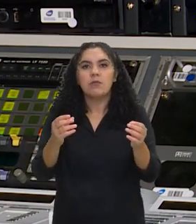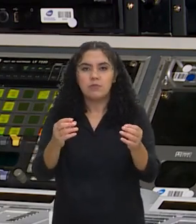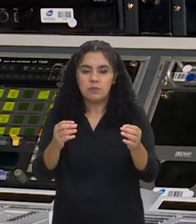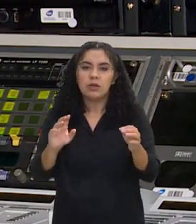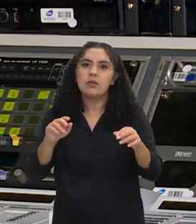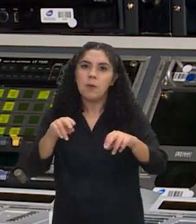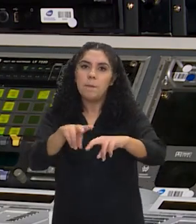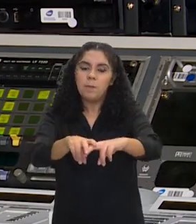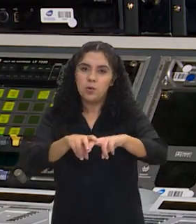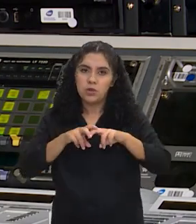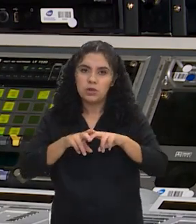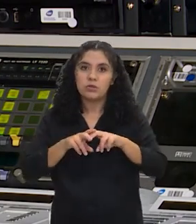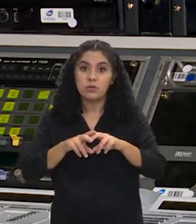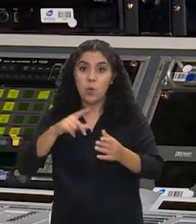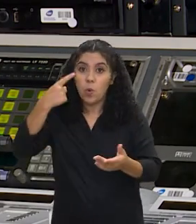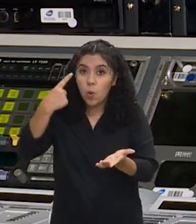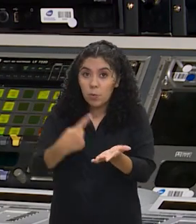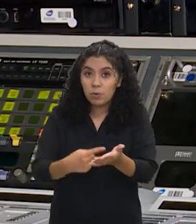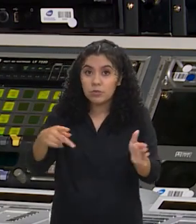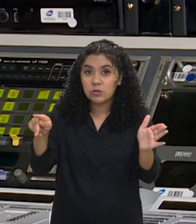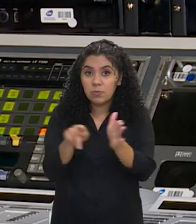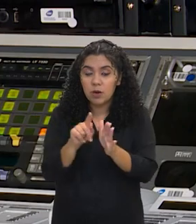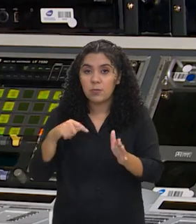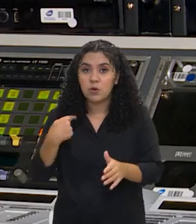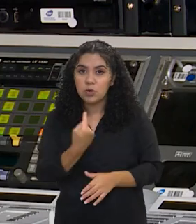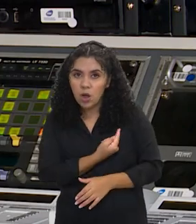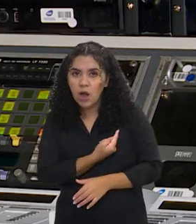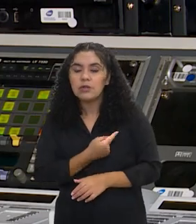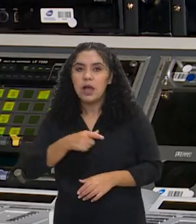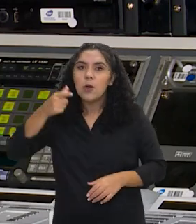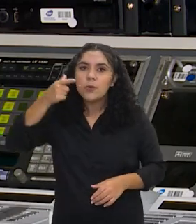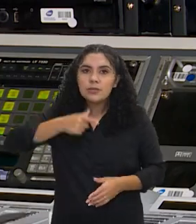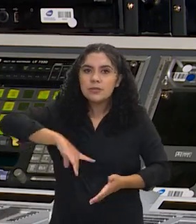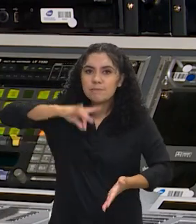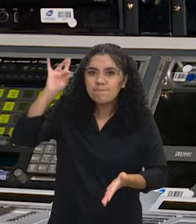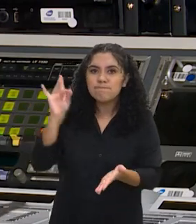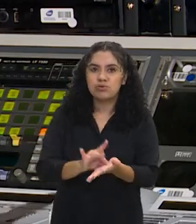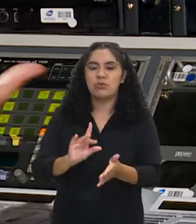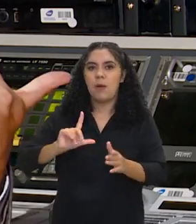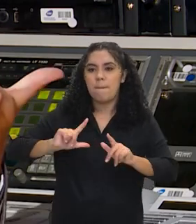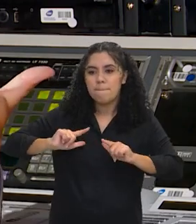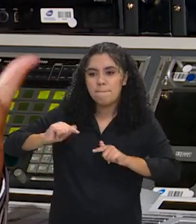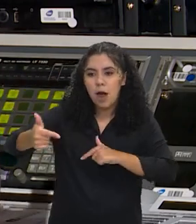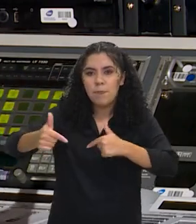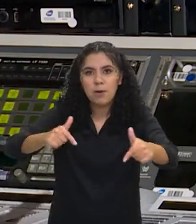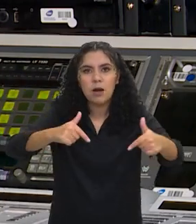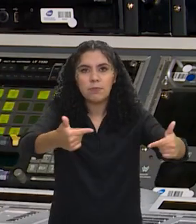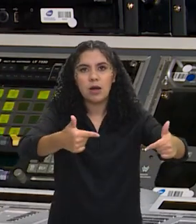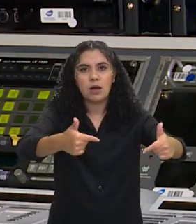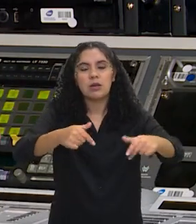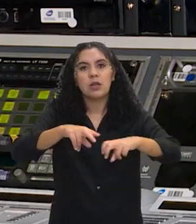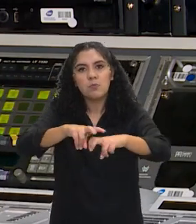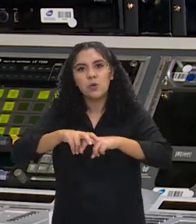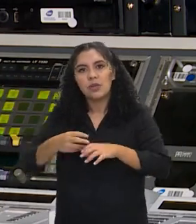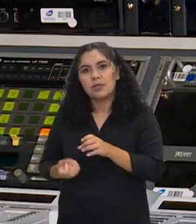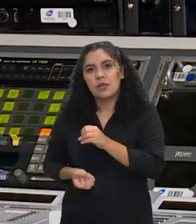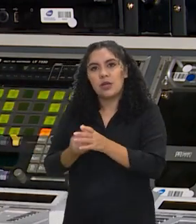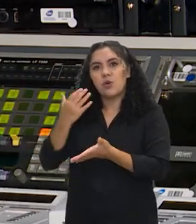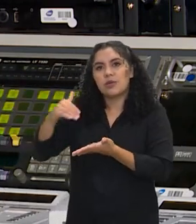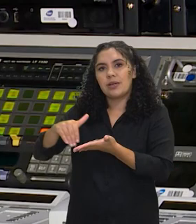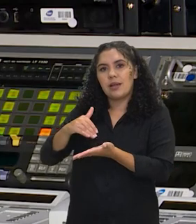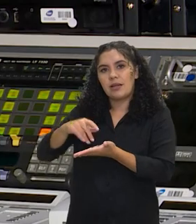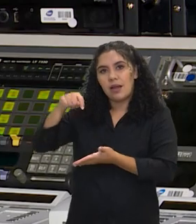Então, é nesse sentido, quer dizer, o nosso compromisso é em fazer valer aquela agenda que nos fez criar a Secretaria